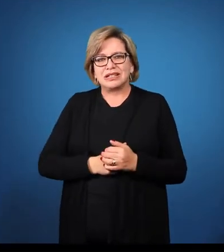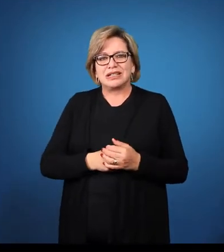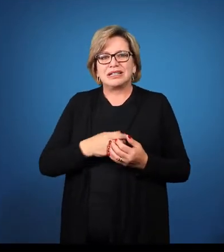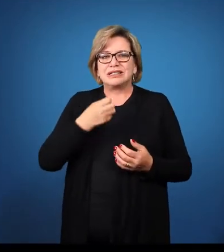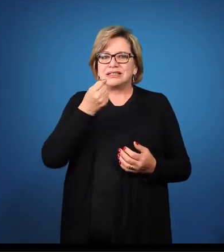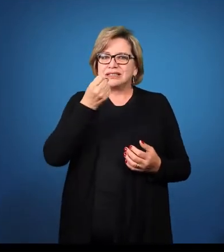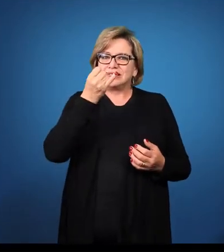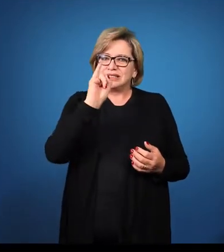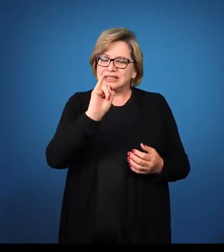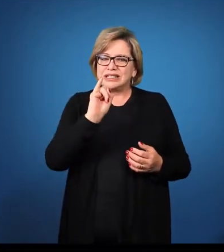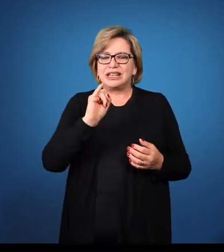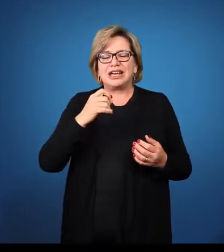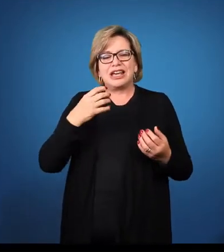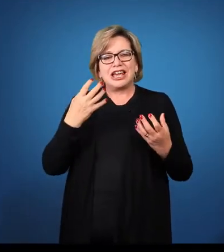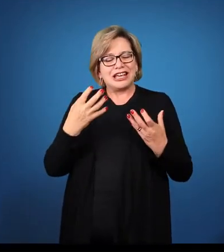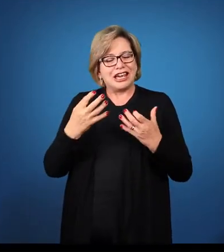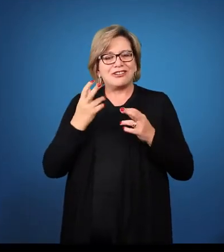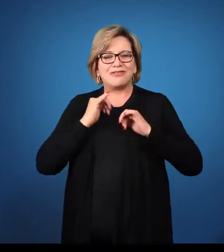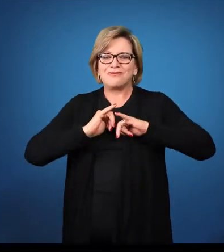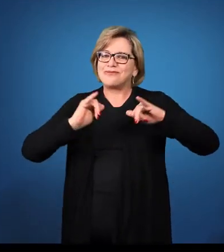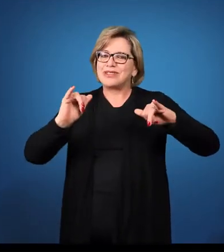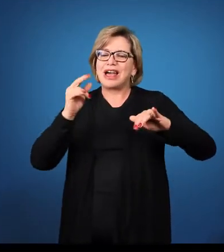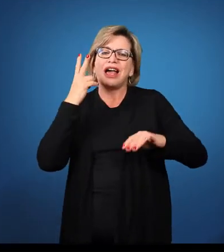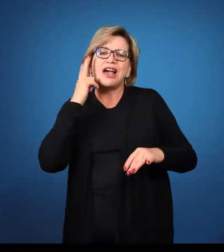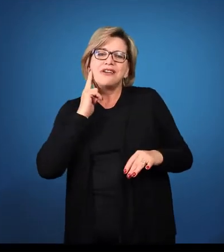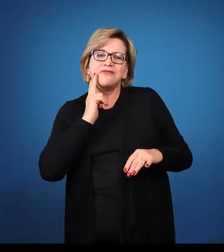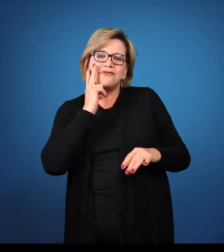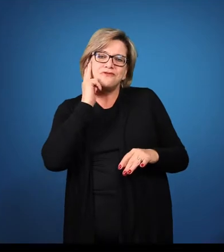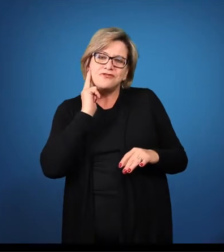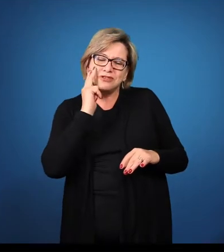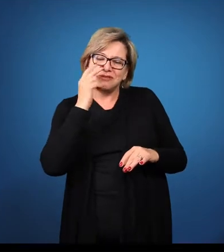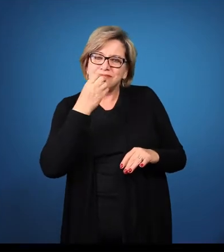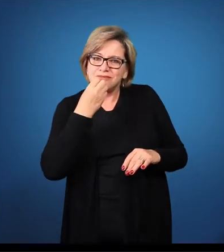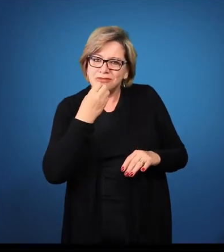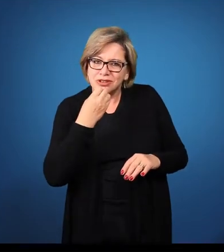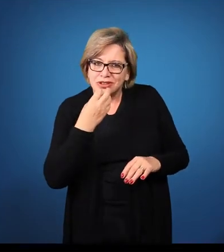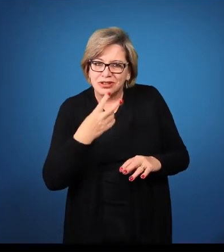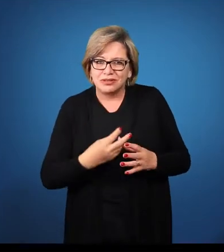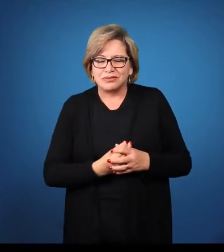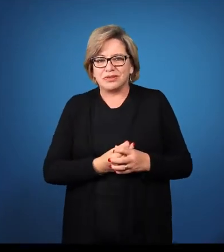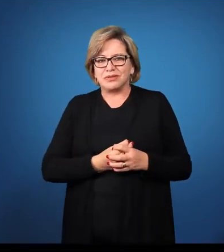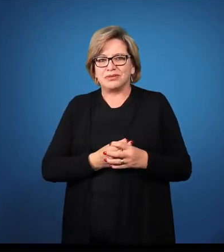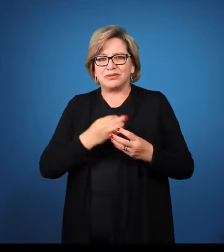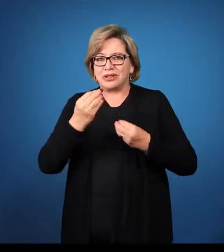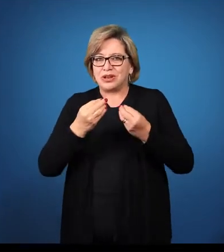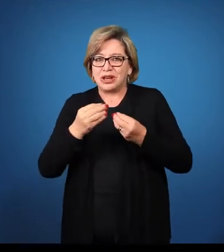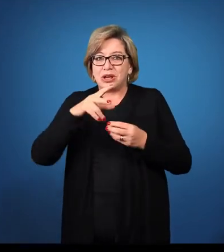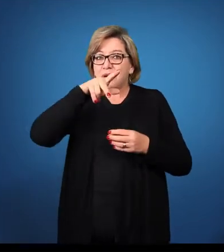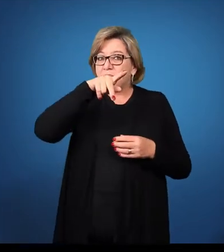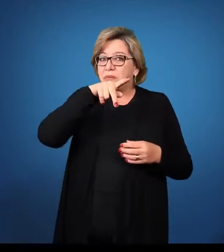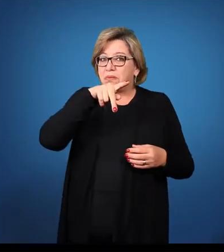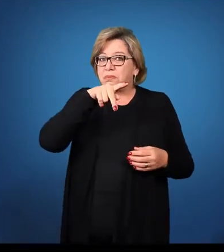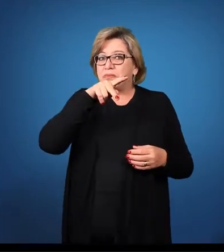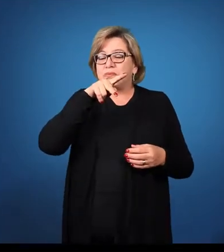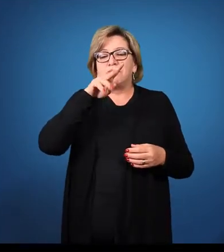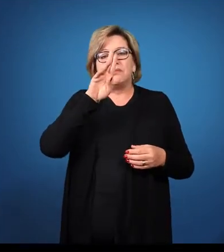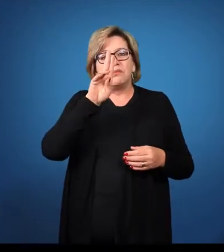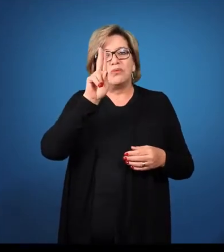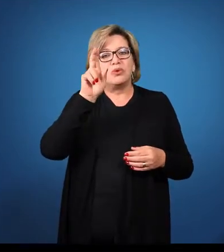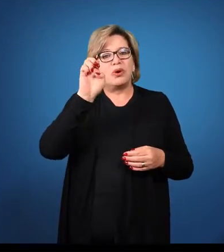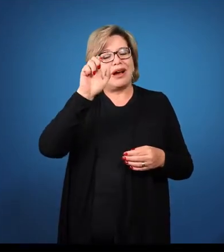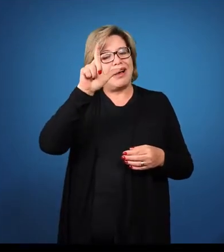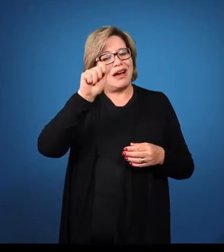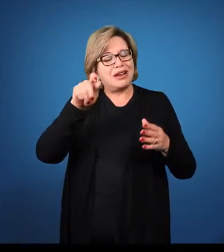quero dizer vinho bom, então, essa forma, poela é para o feminino, assim como nós